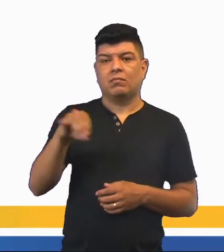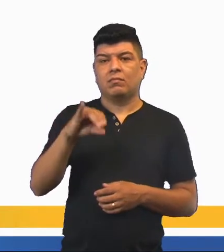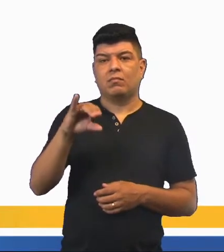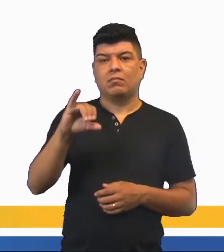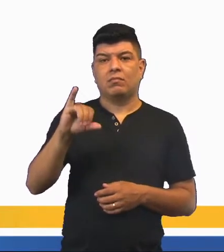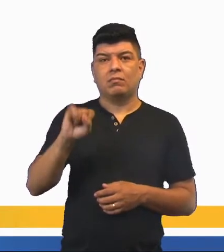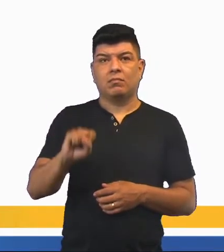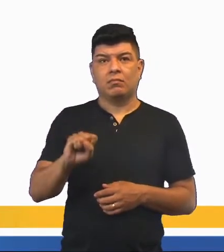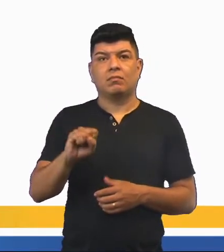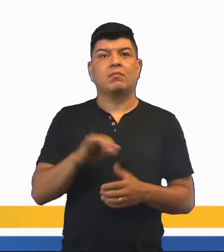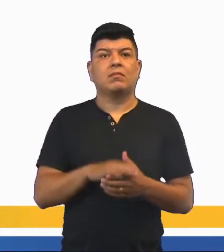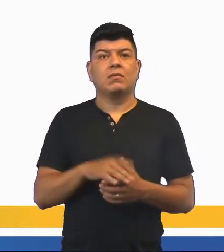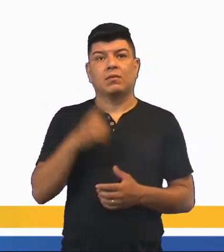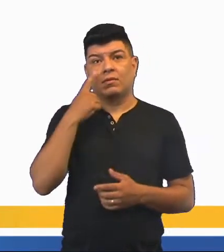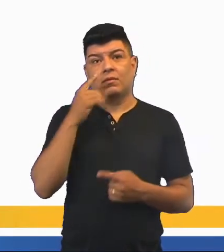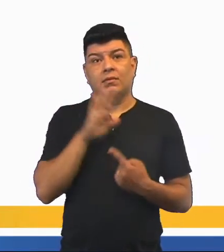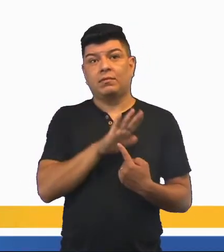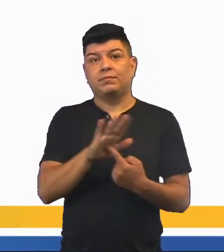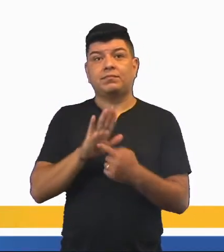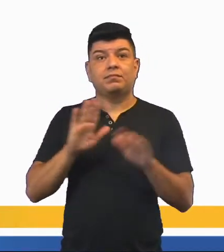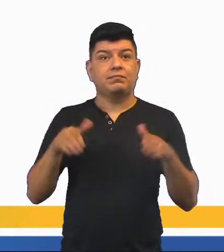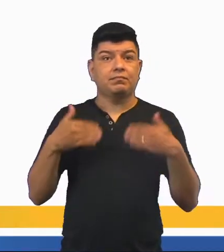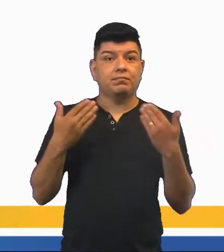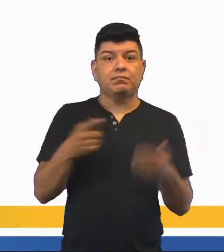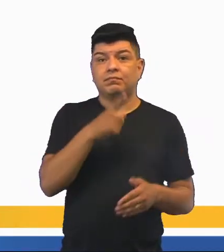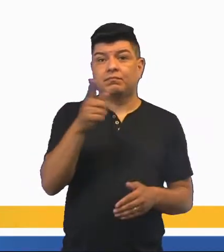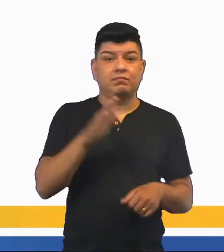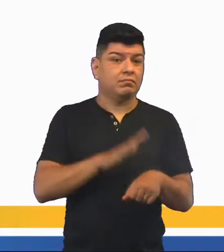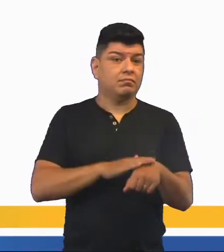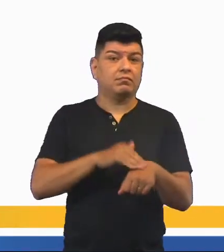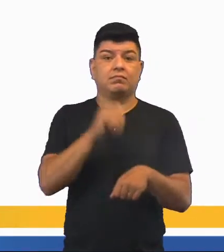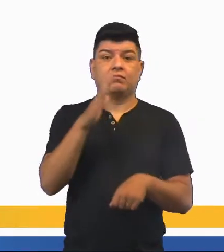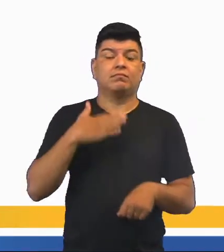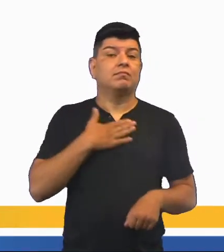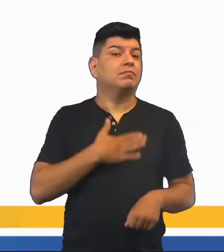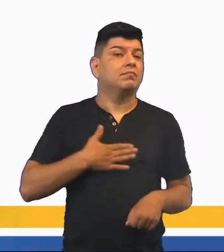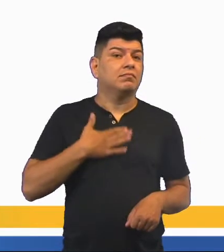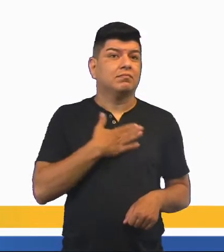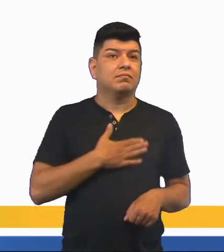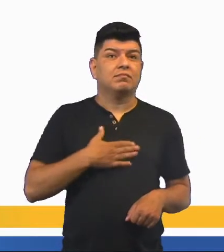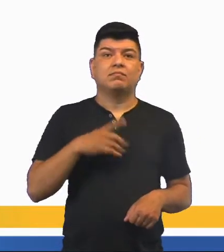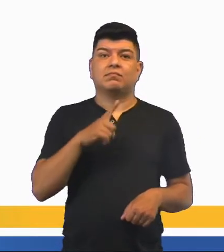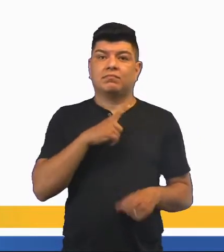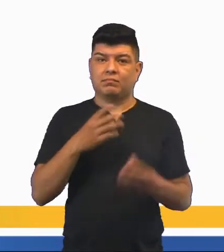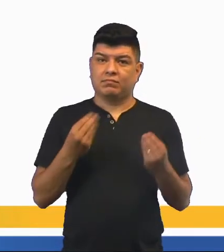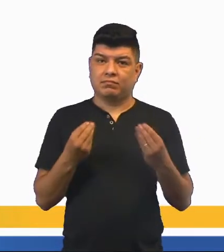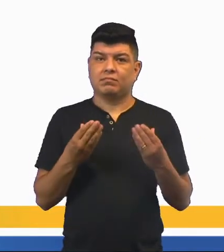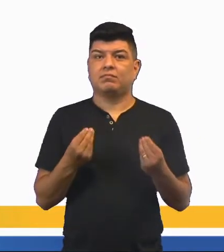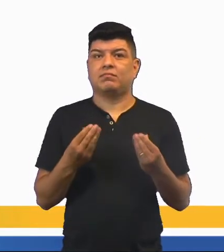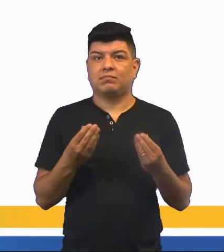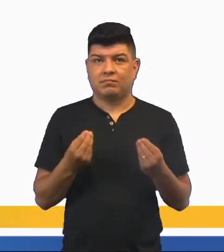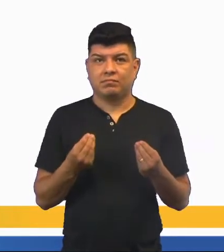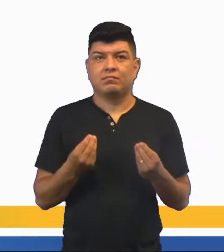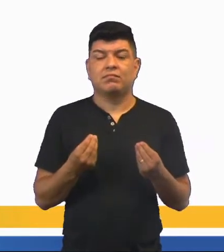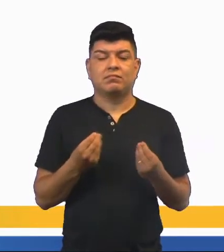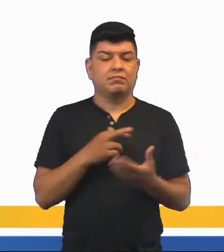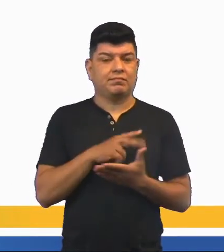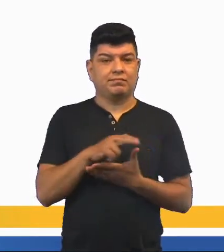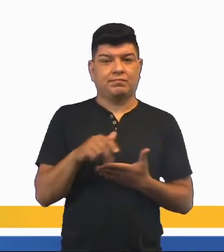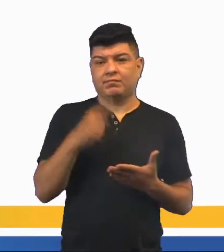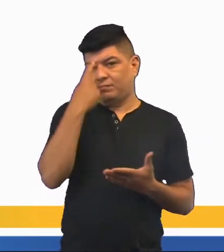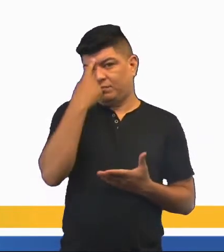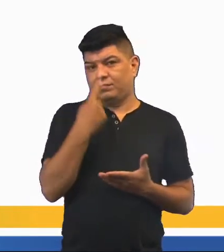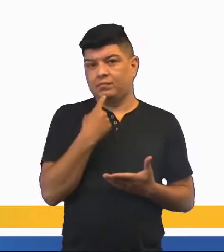só, desses emojis que aparecem aí, qual que você mais gosta? Tem muitos, né? Vários emojis.